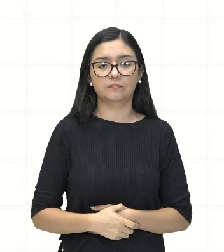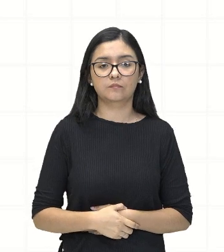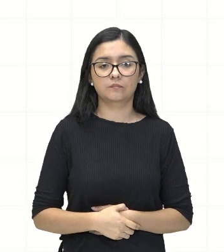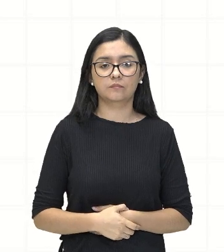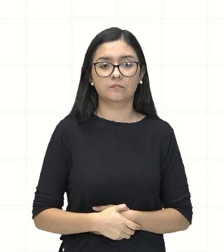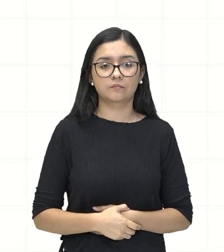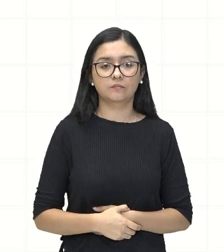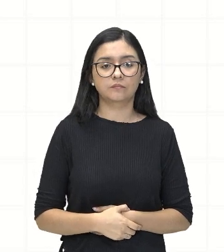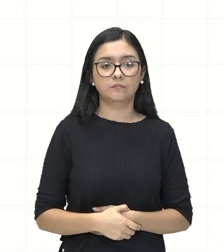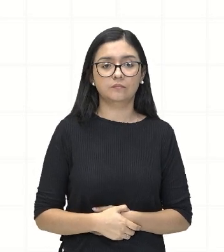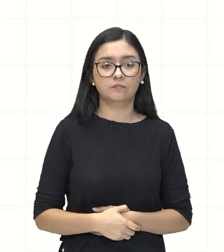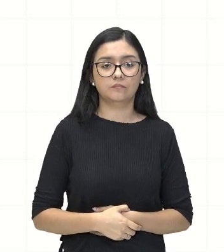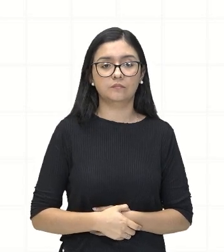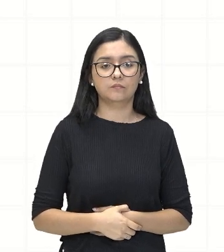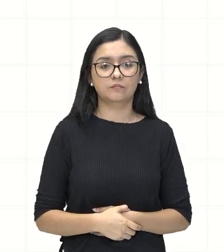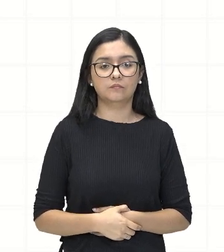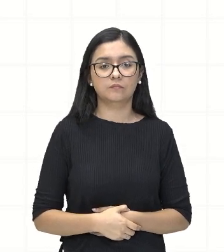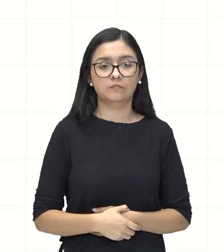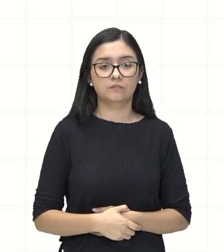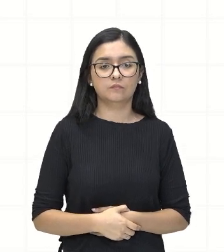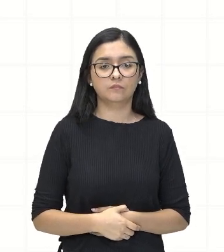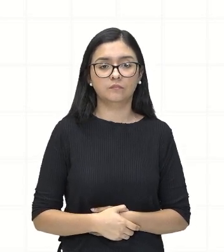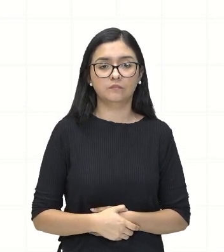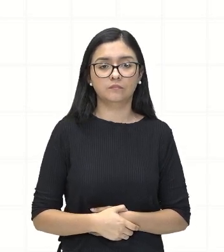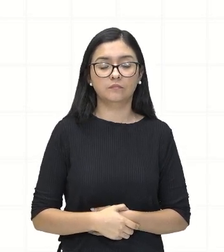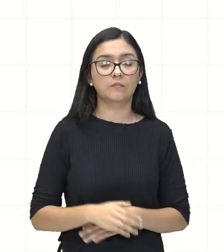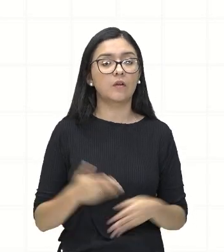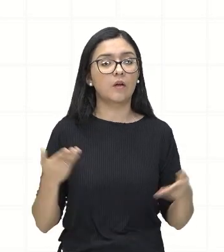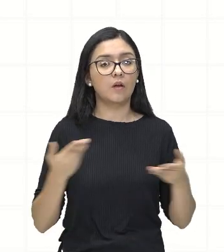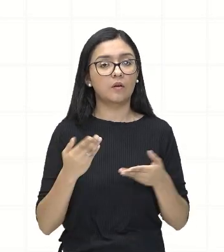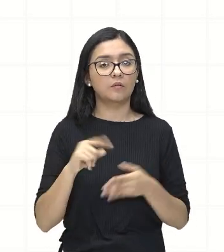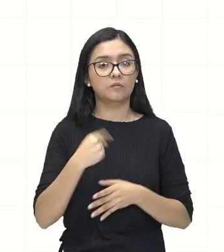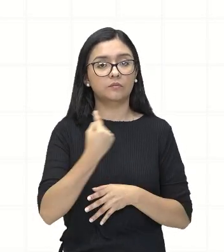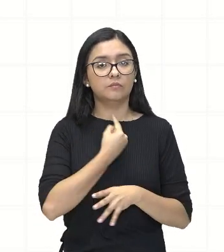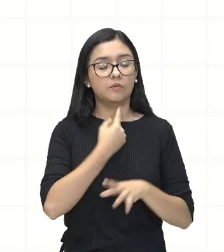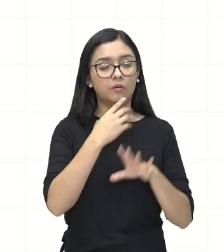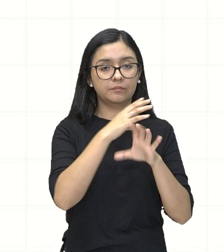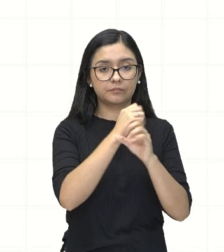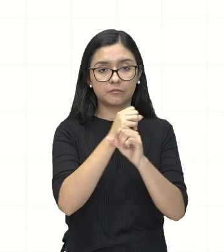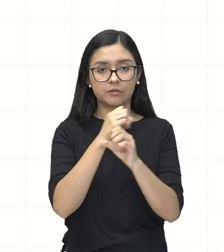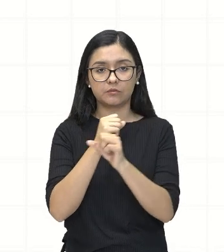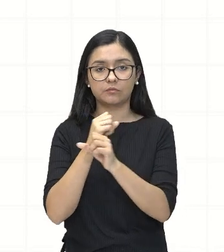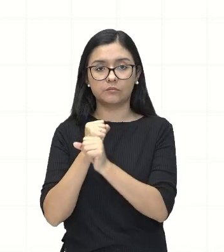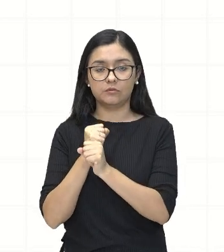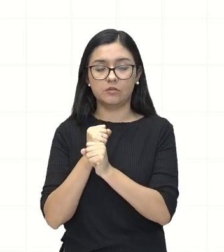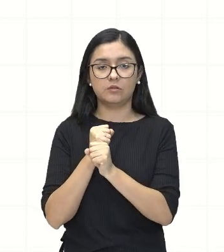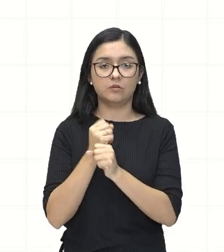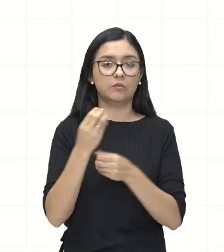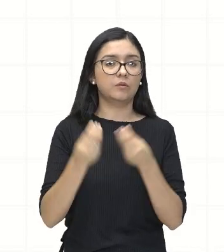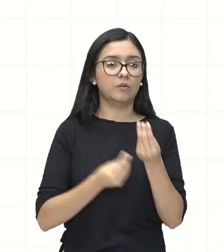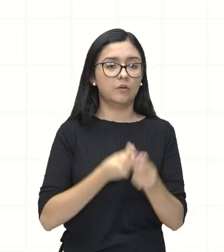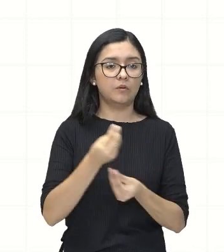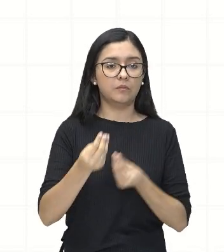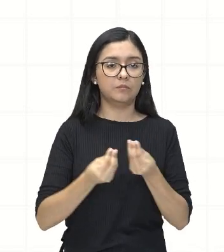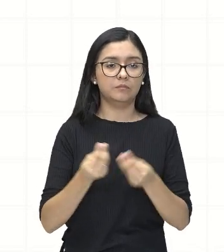Agora, como que nós vamos resolver? nós vamos, nós